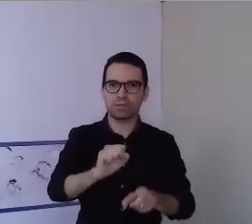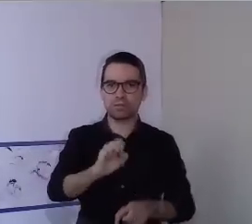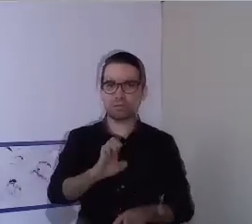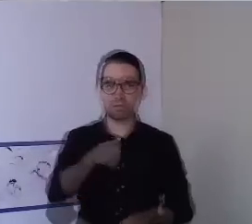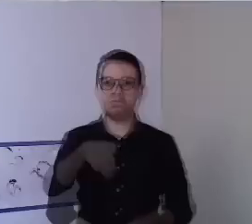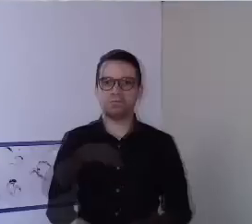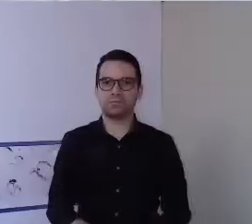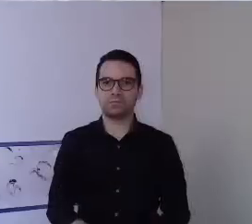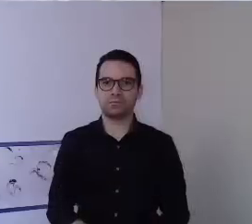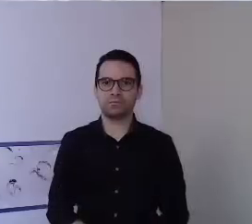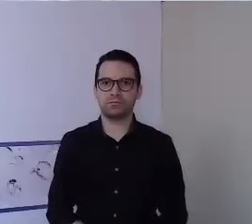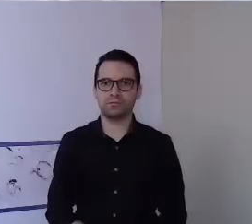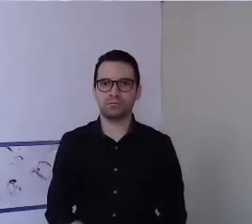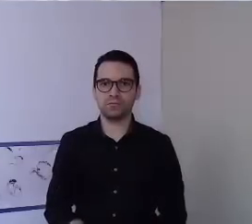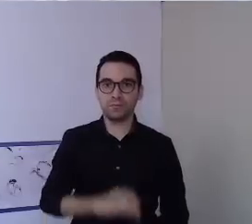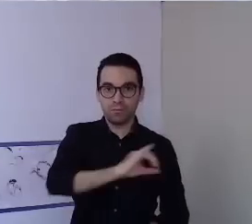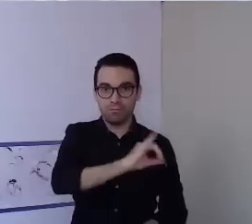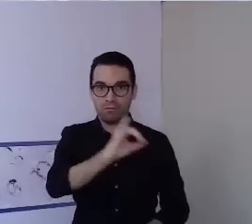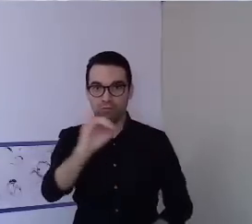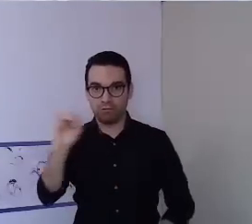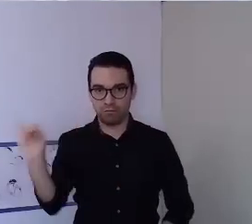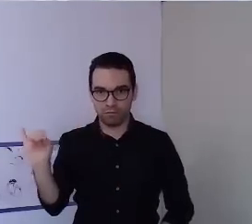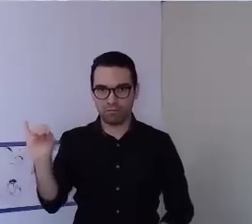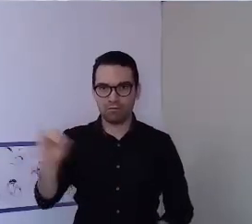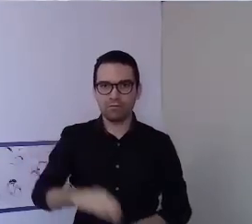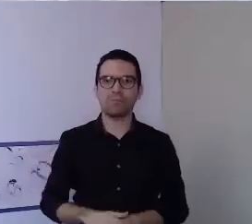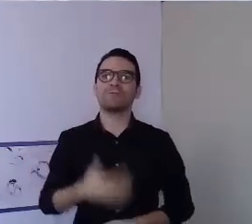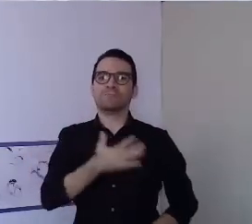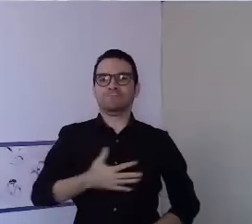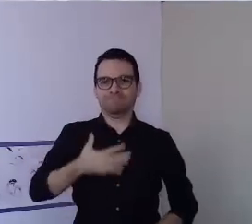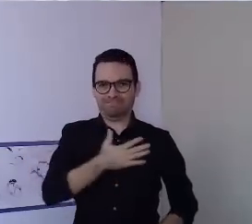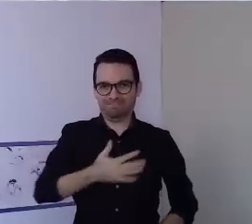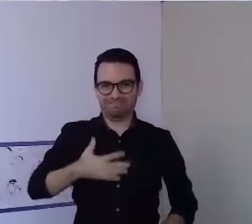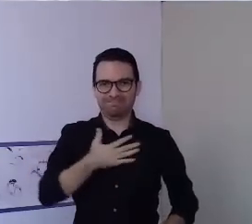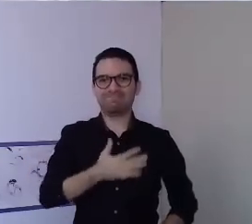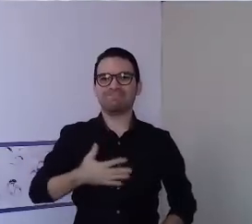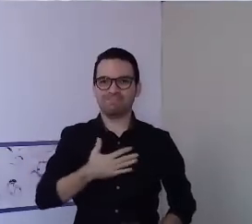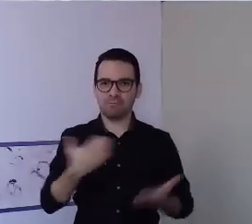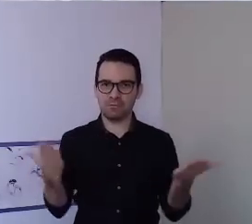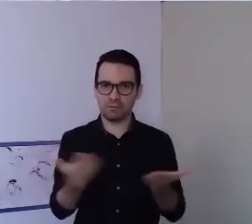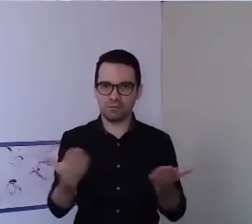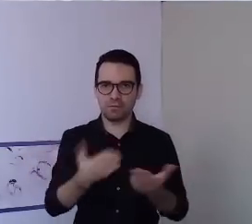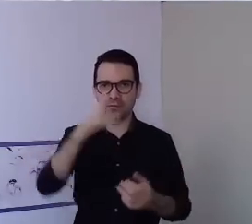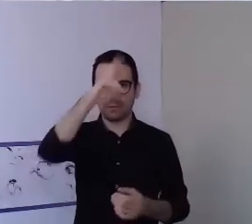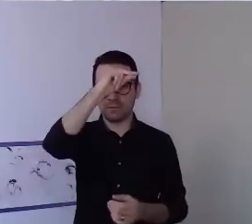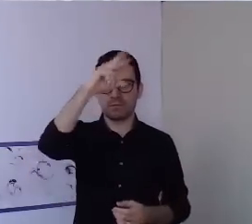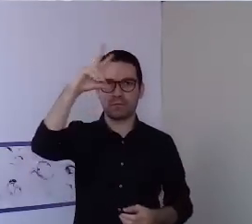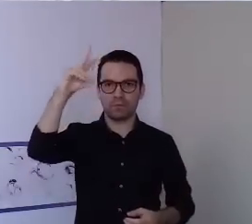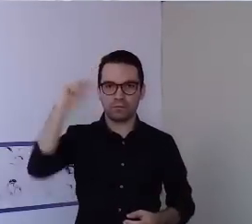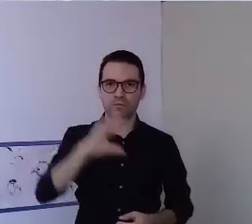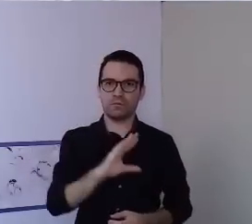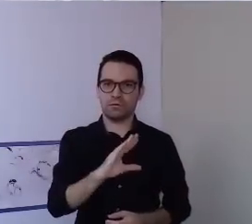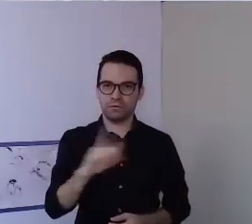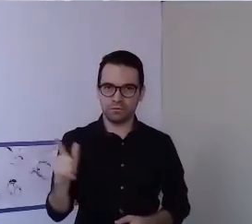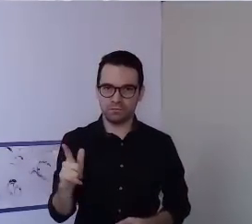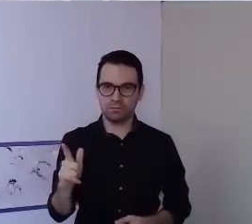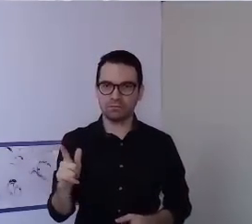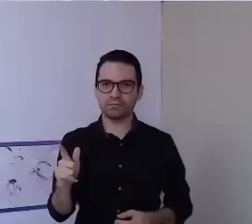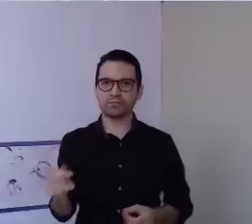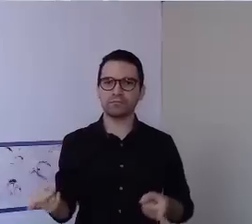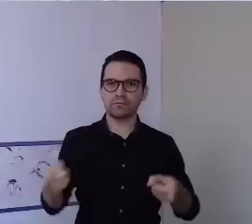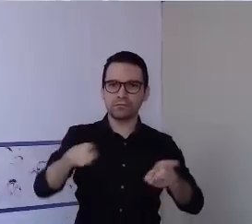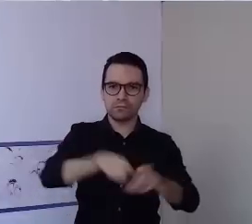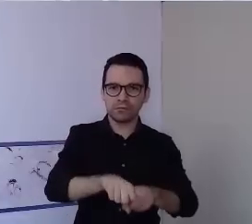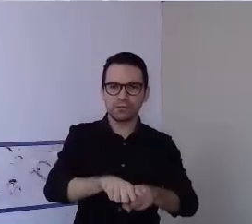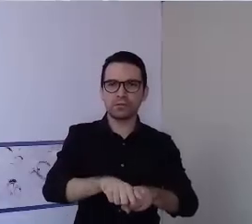Grande. Olá! É com grande satisfação que a Prefeitura Municipal de Campo Grande, por intermédio